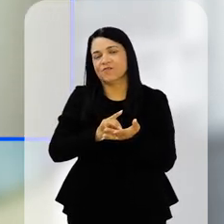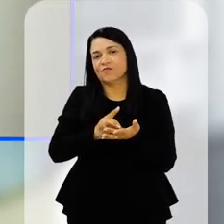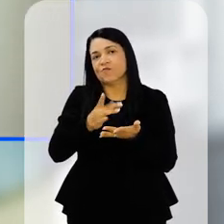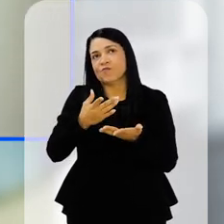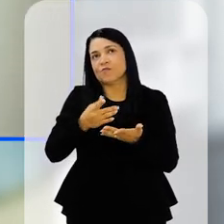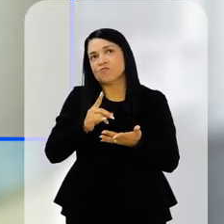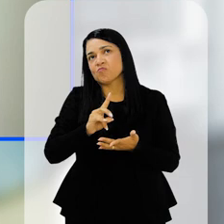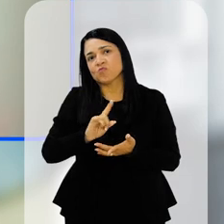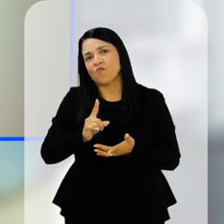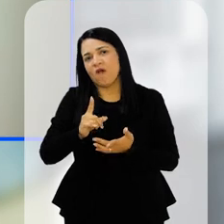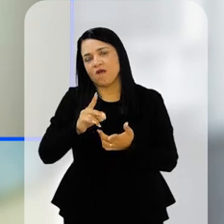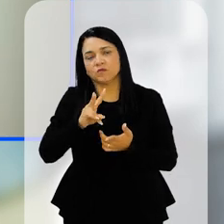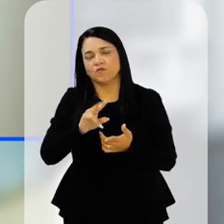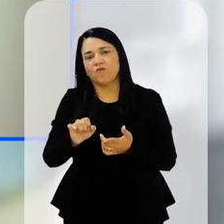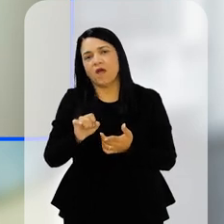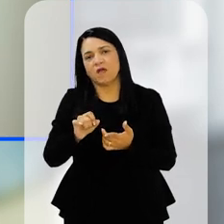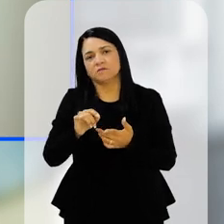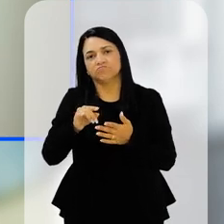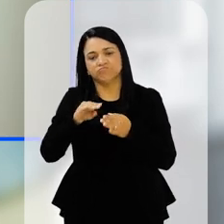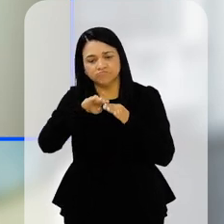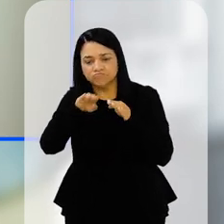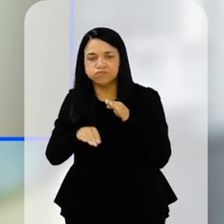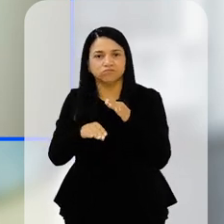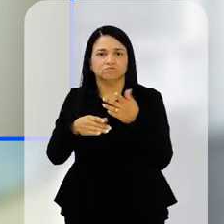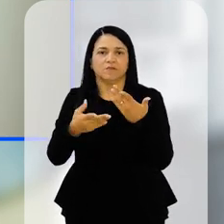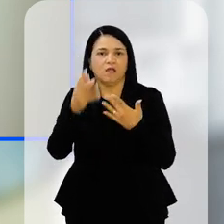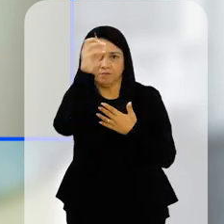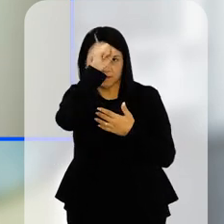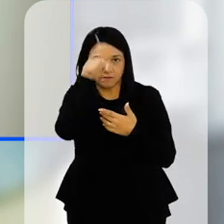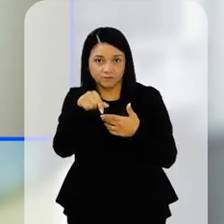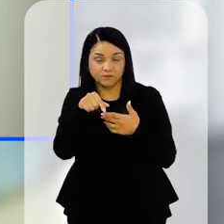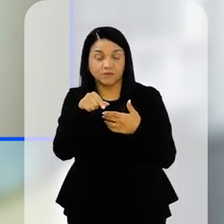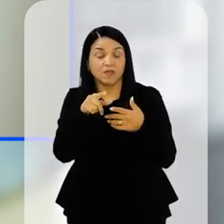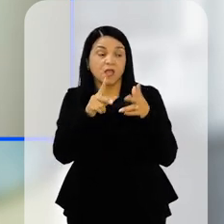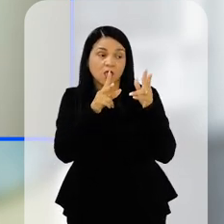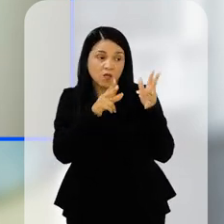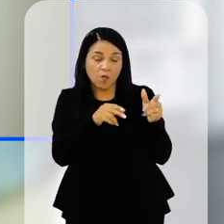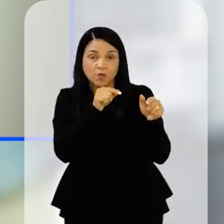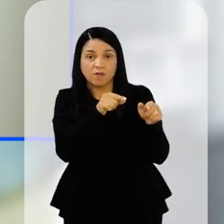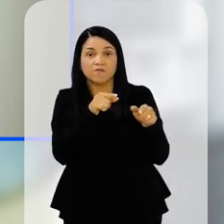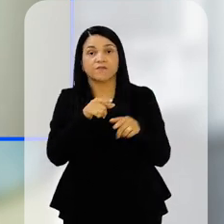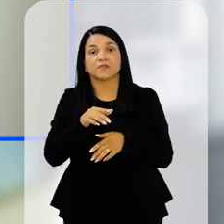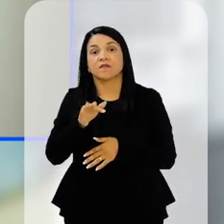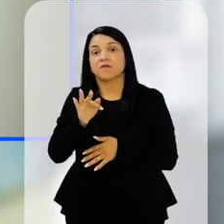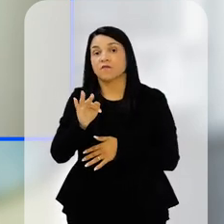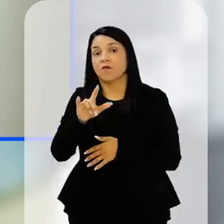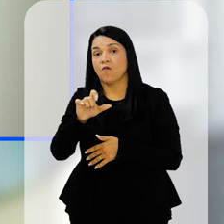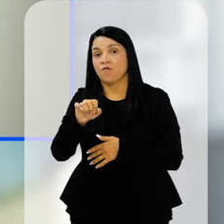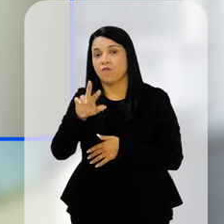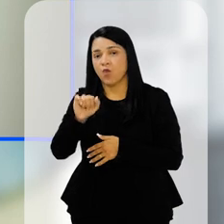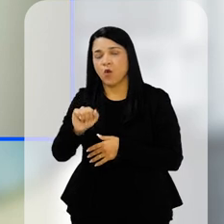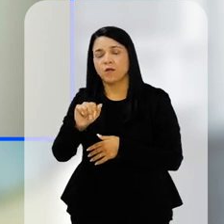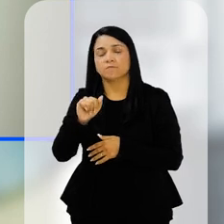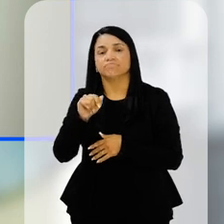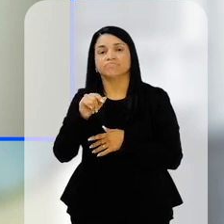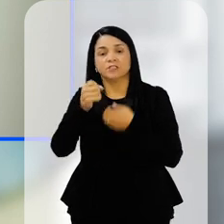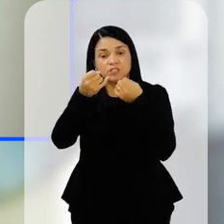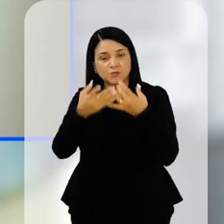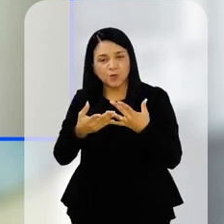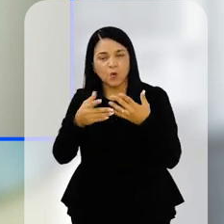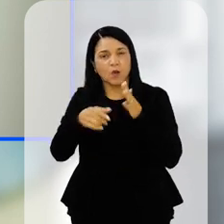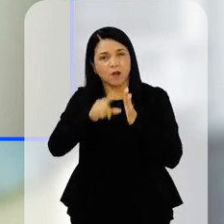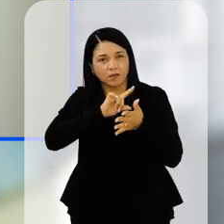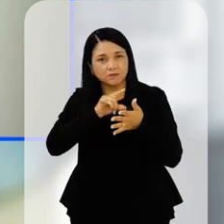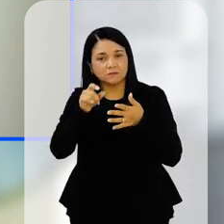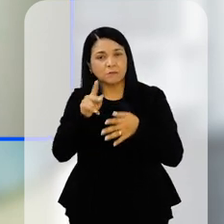soneca é fundamental para que não exista isso que a Flora muito bem chamou de enxugar o gelo. As professoras passam lá seis meses, um ano, um